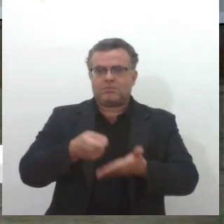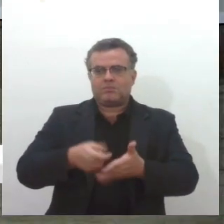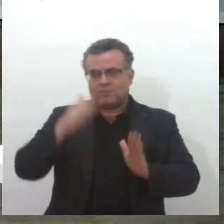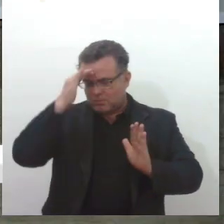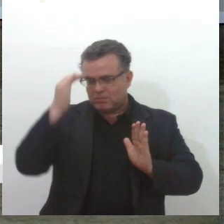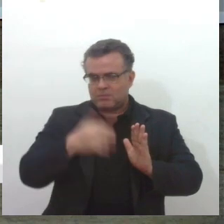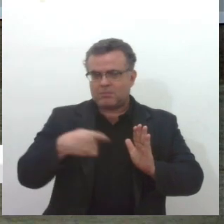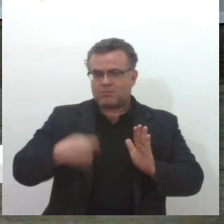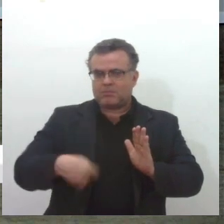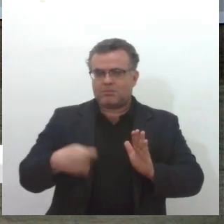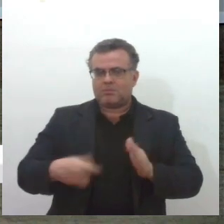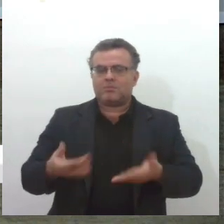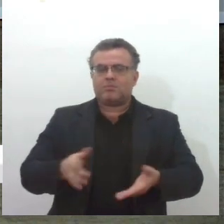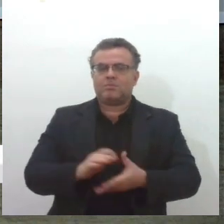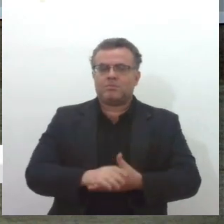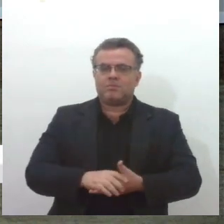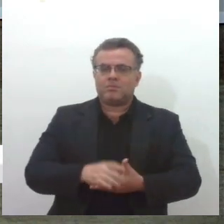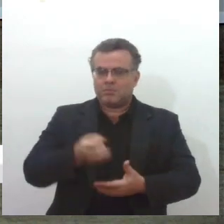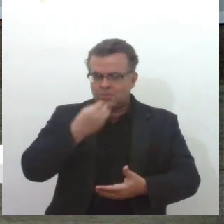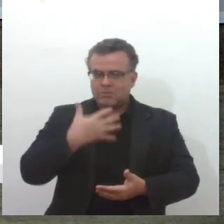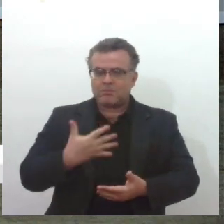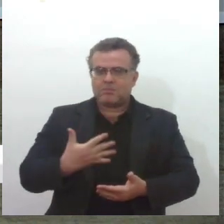Sim, sim, Jane, muito bom.